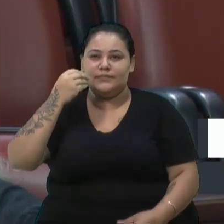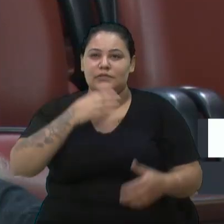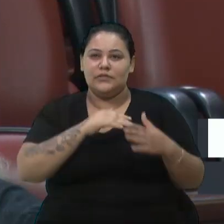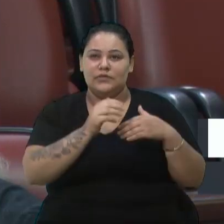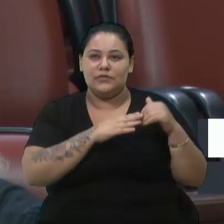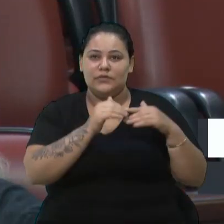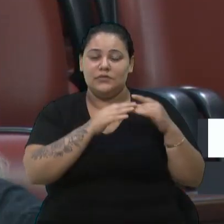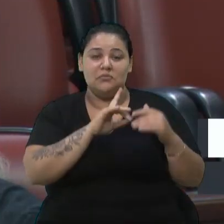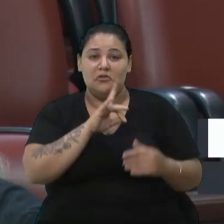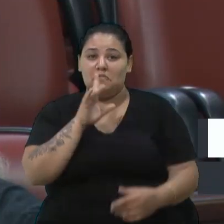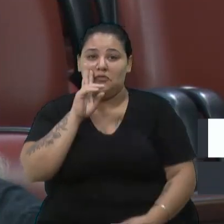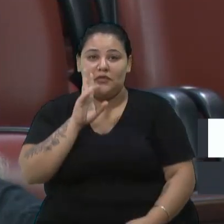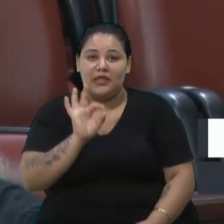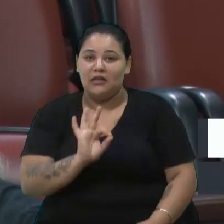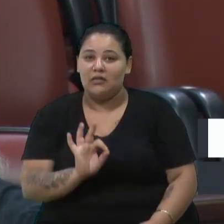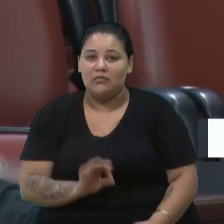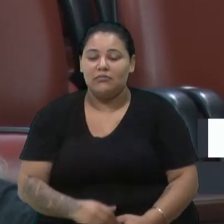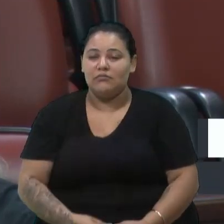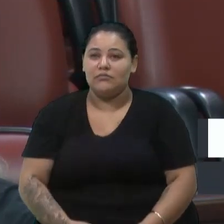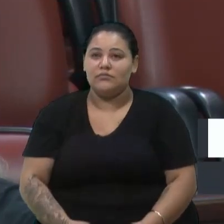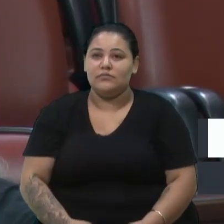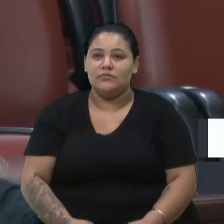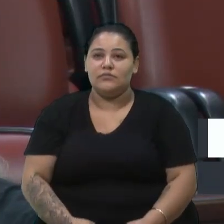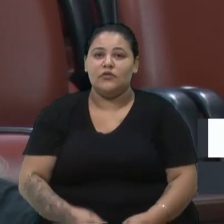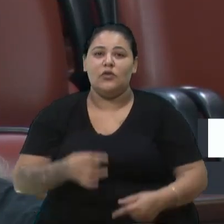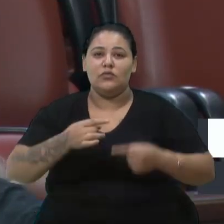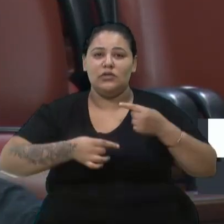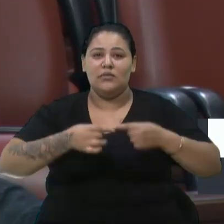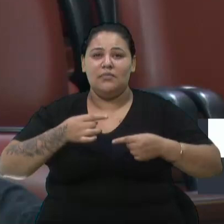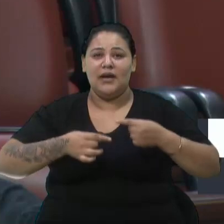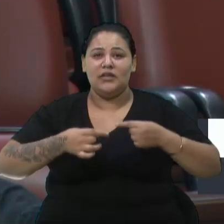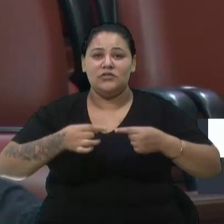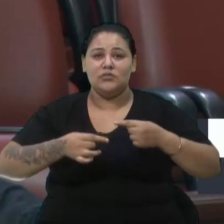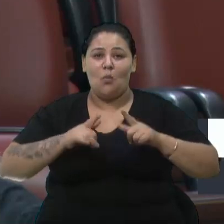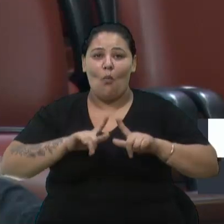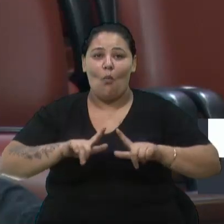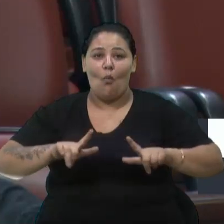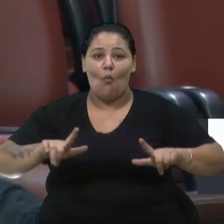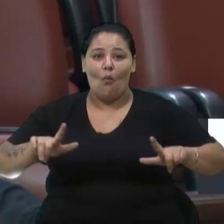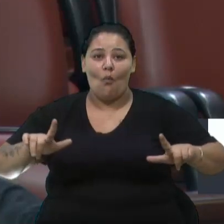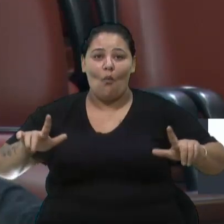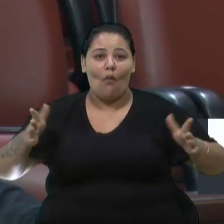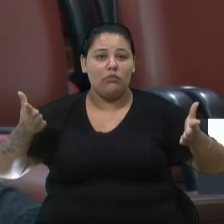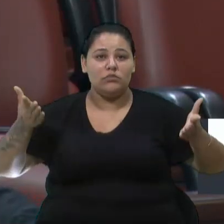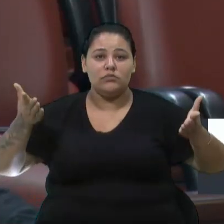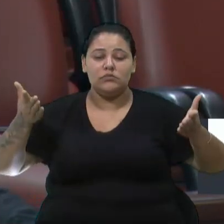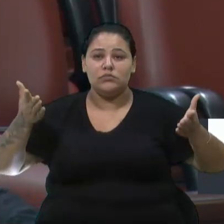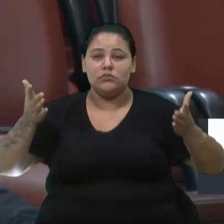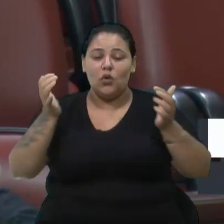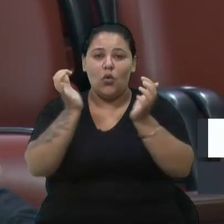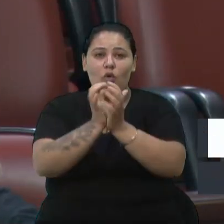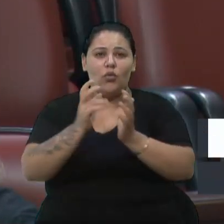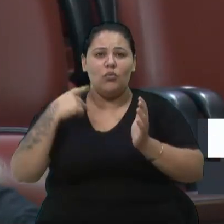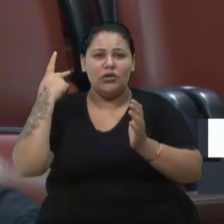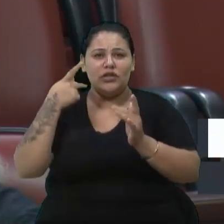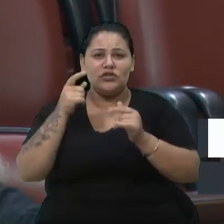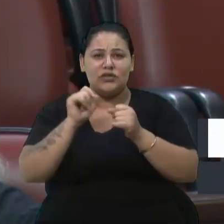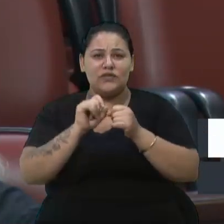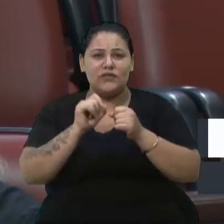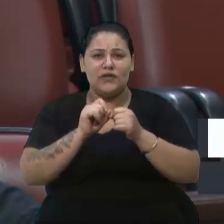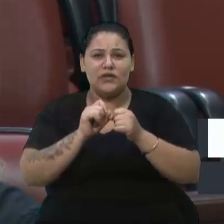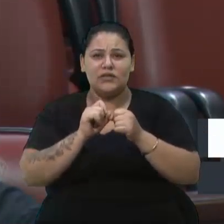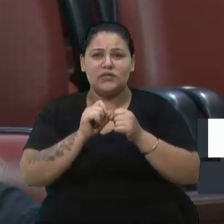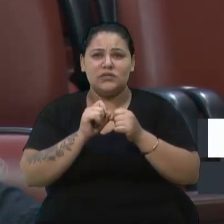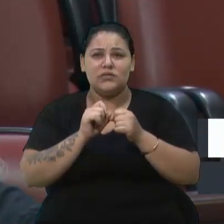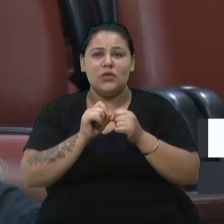vi nada disso. Ficou um debate vago, um grupo político que norteou o debate aqui. Uma turma,